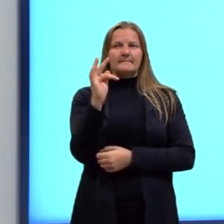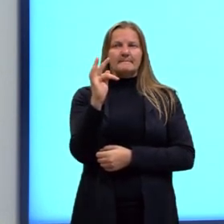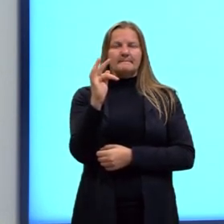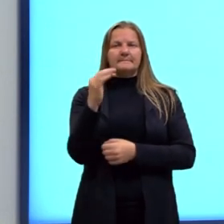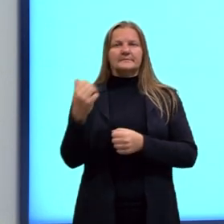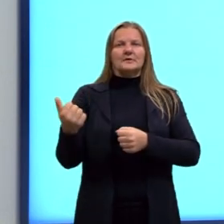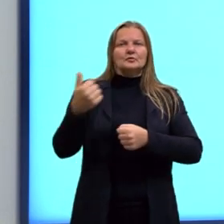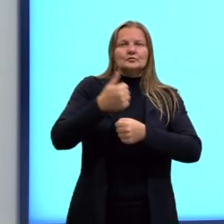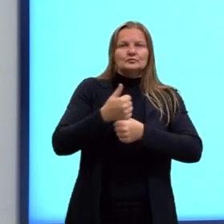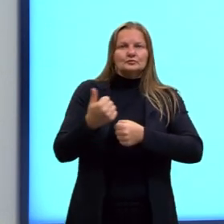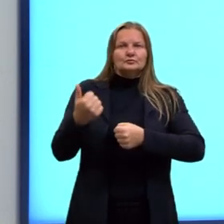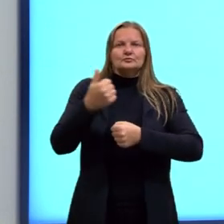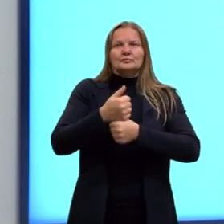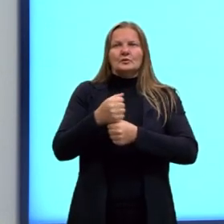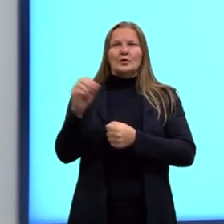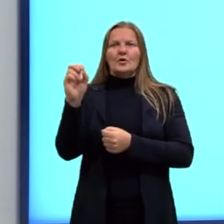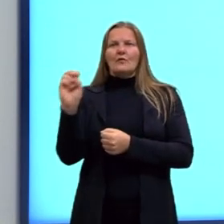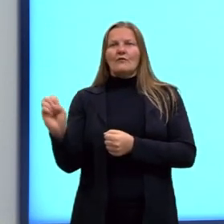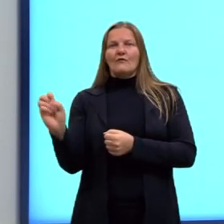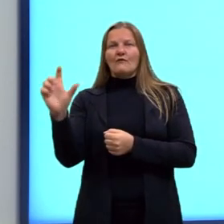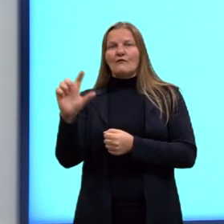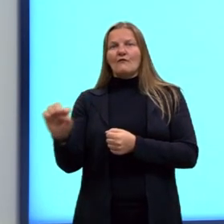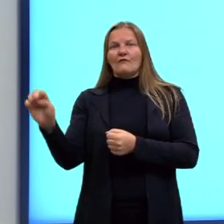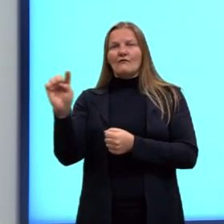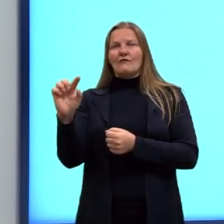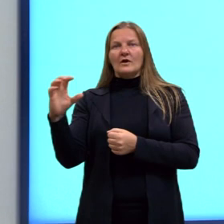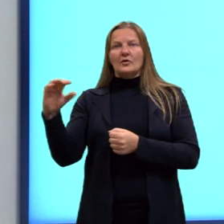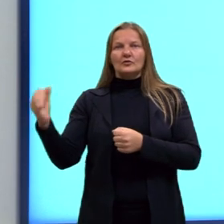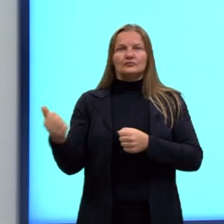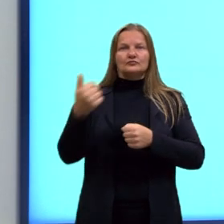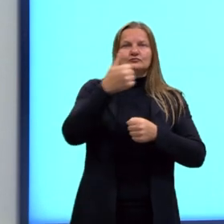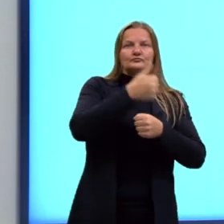substituição. Então, todo esse valor aqui vai entrar aqui.